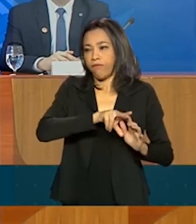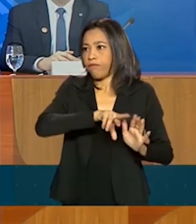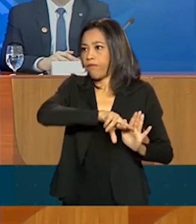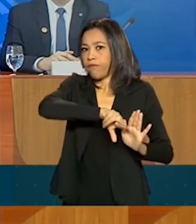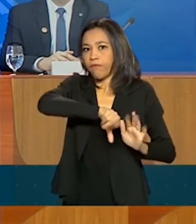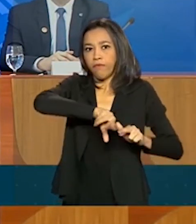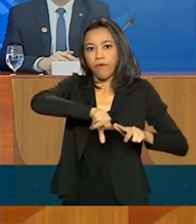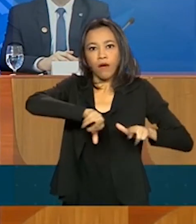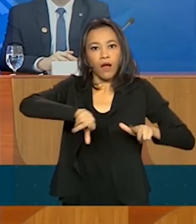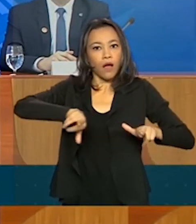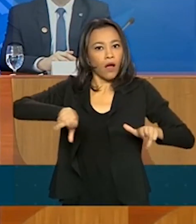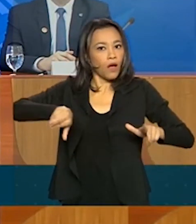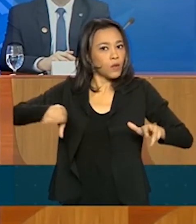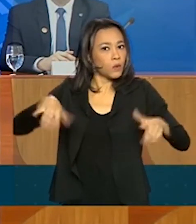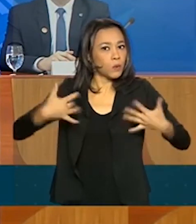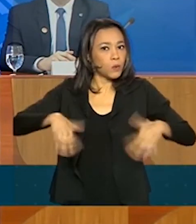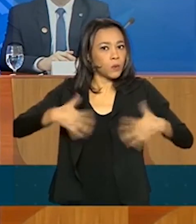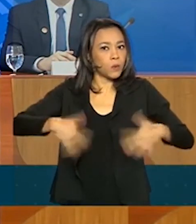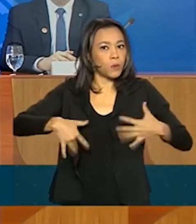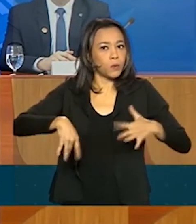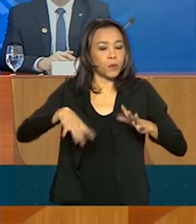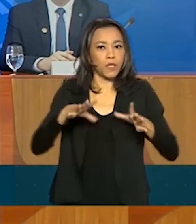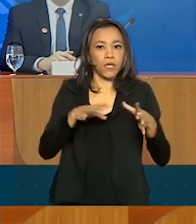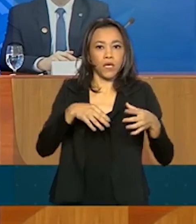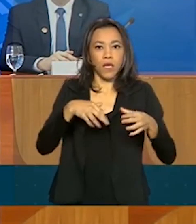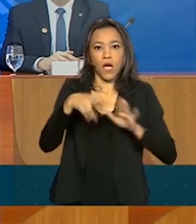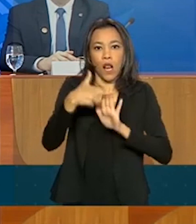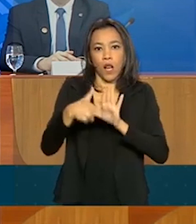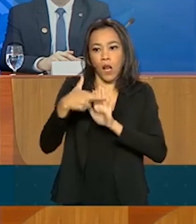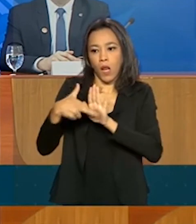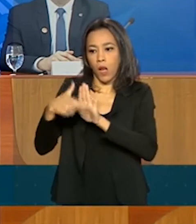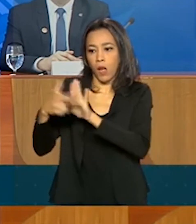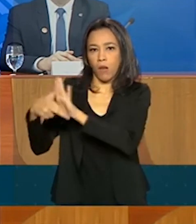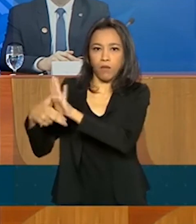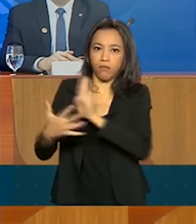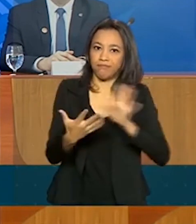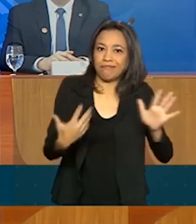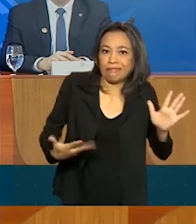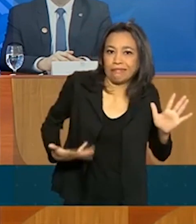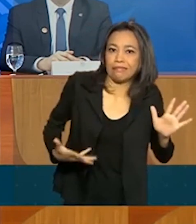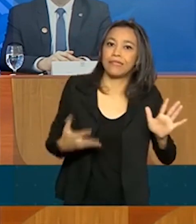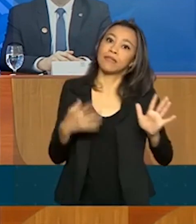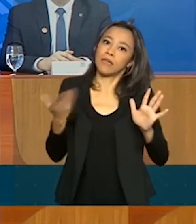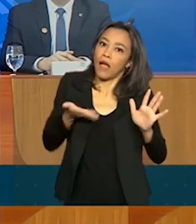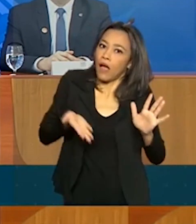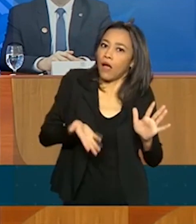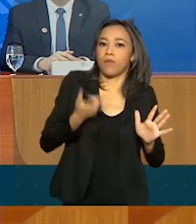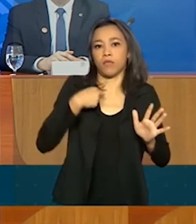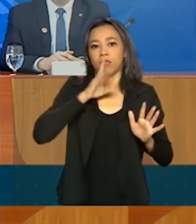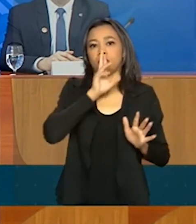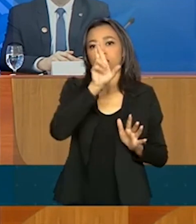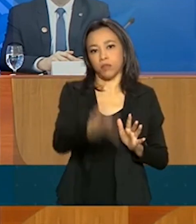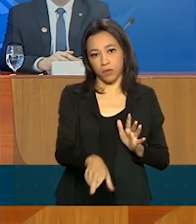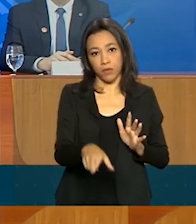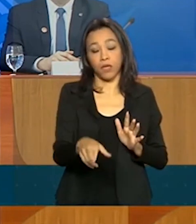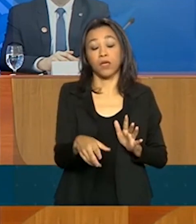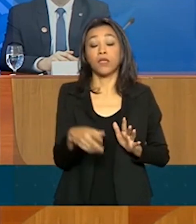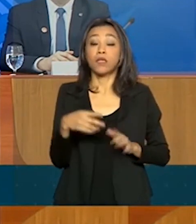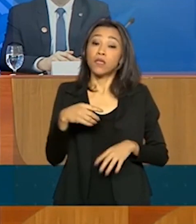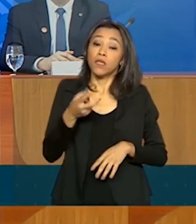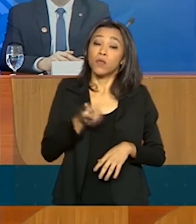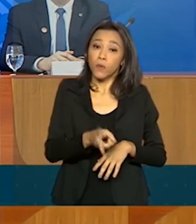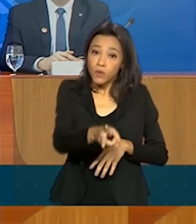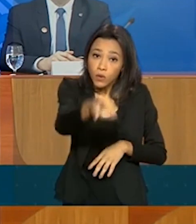e o esforço está sendo quase sobre o mano das equipes para poder fazer o atendimento o mais rápido possível. E os dois pilares